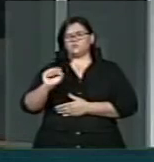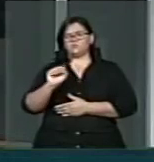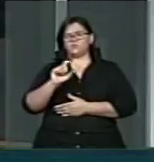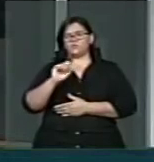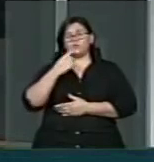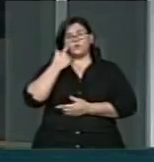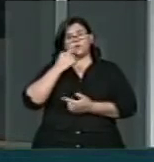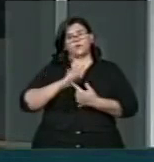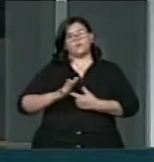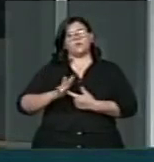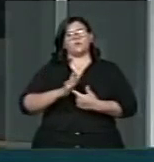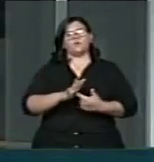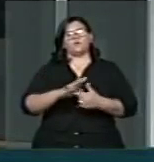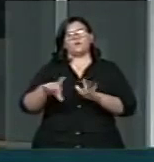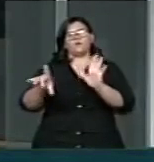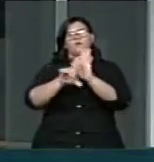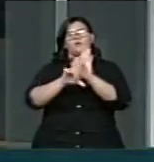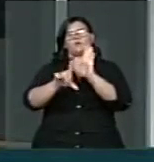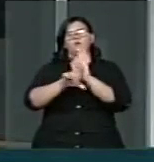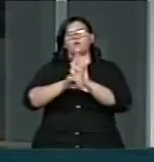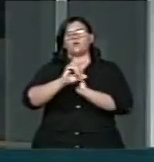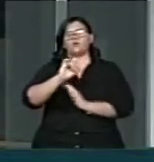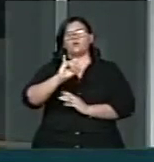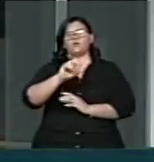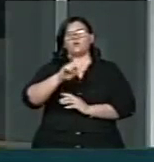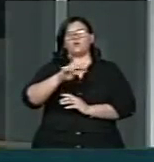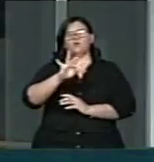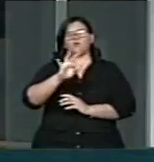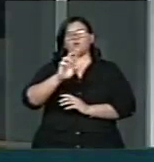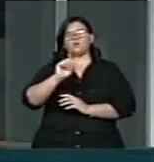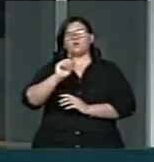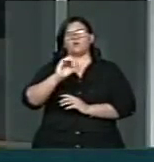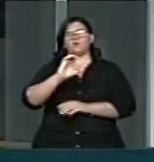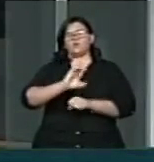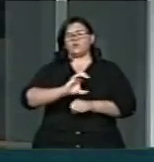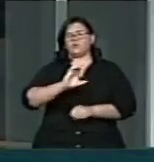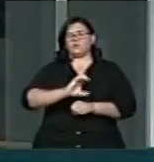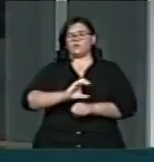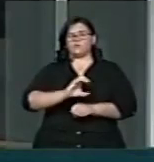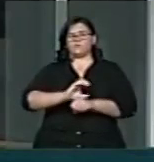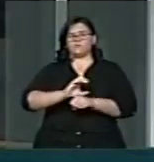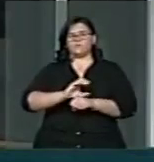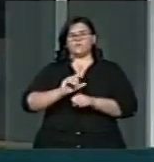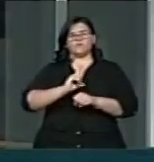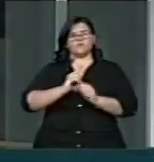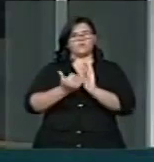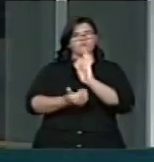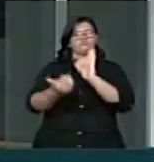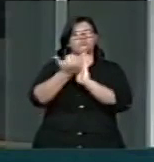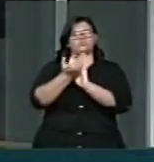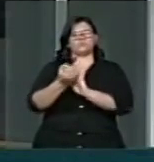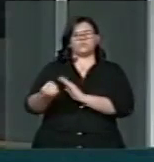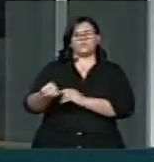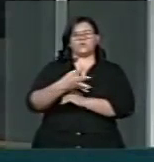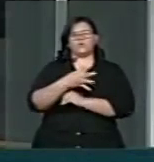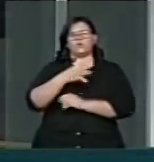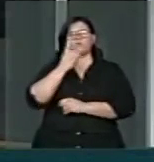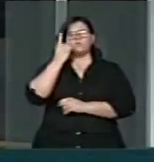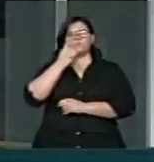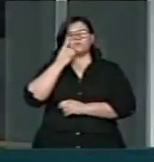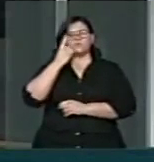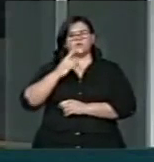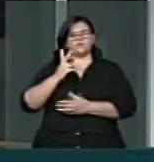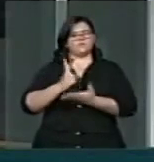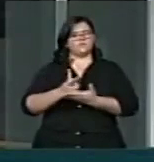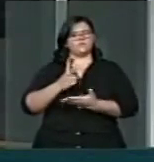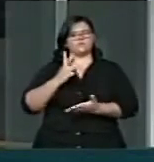reflexo direto da legislação infraconstitucional. Trajetória de avanços nobres parlamentares, cada vez mais pujante.